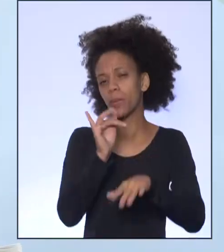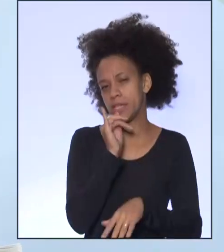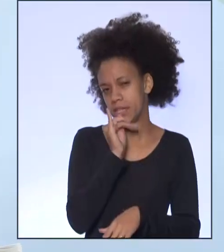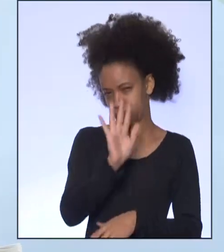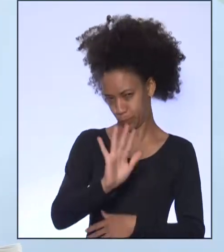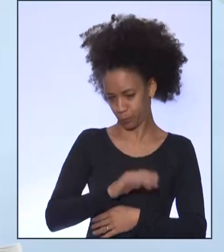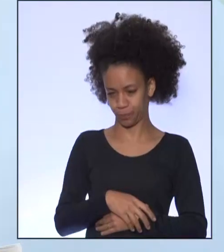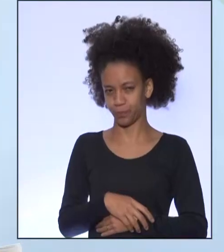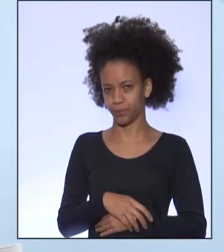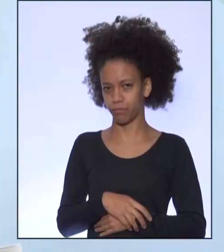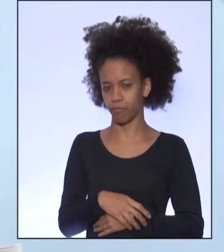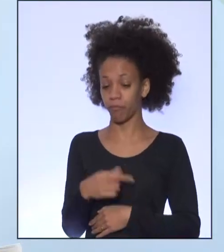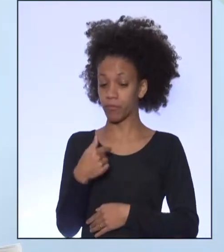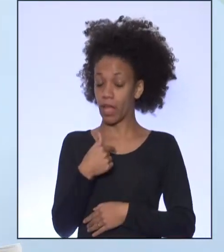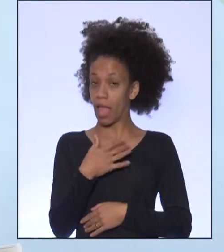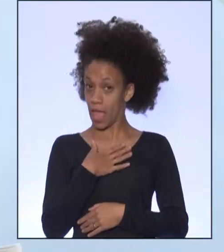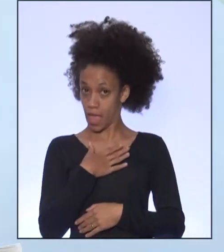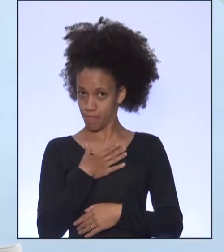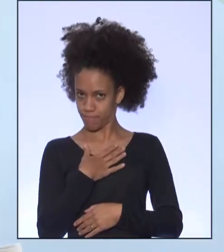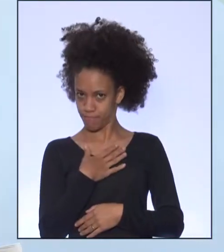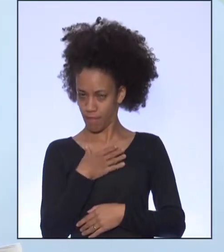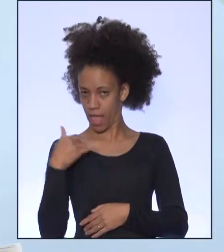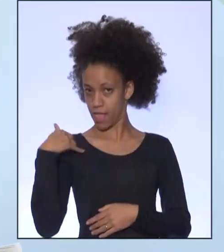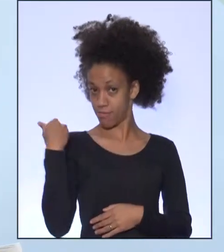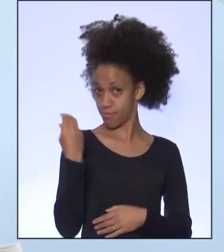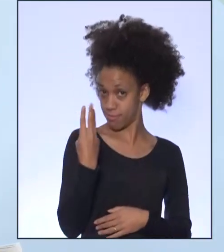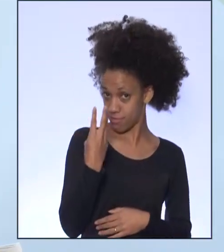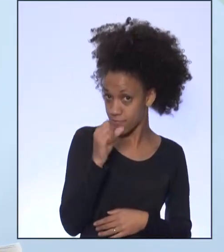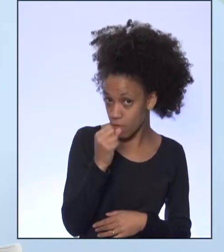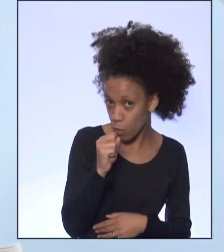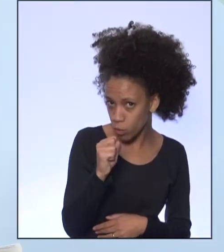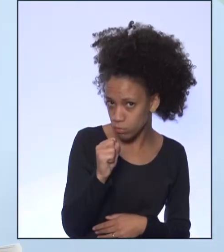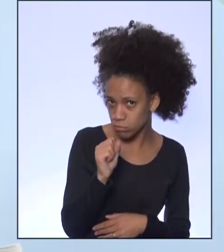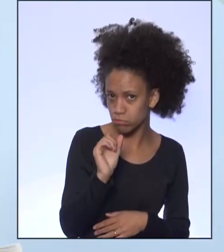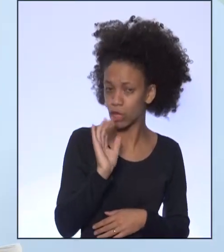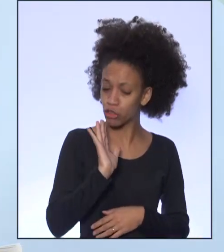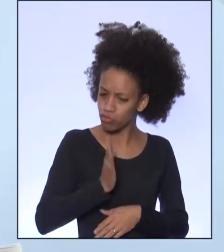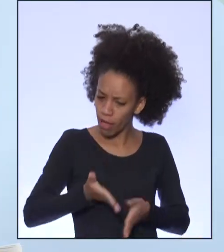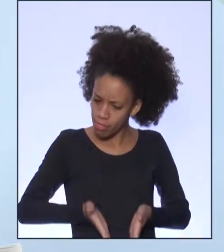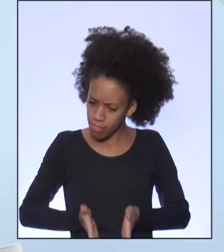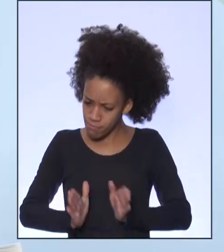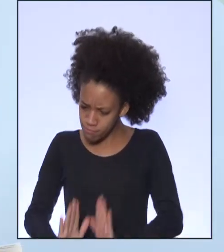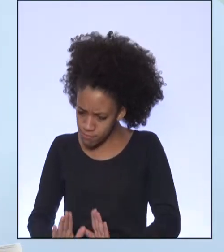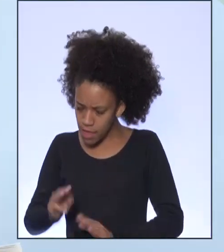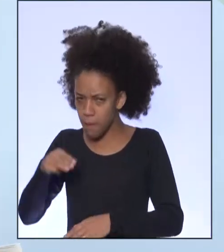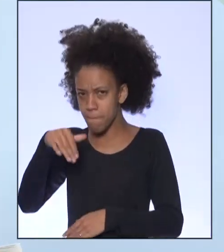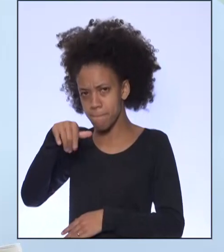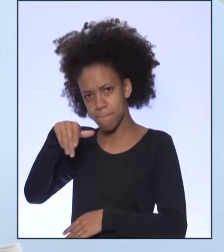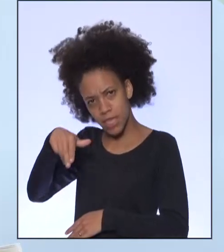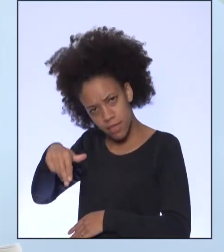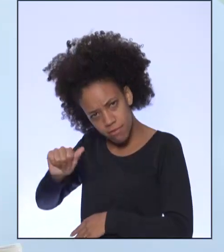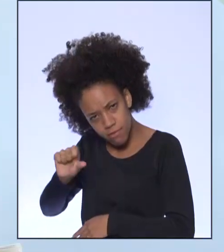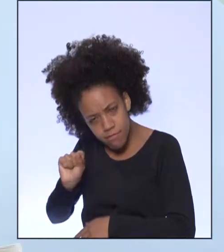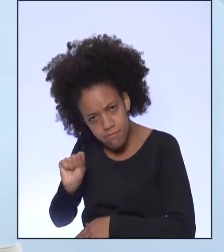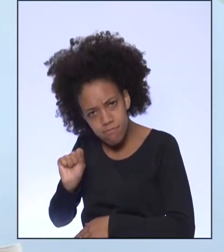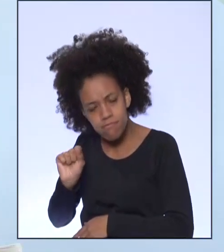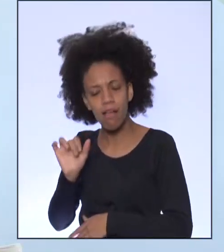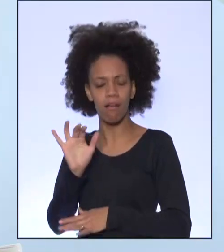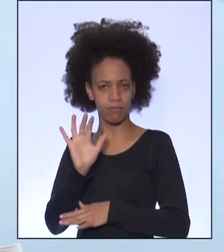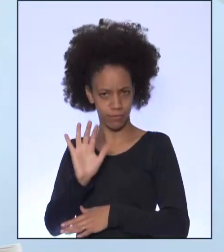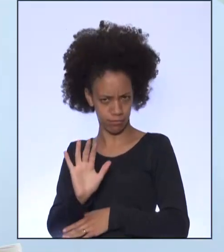eu tenho 38 anos. Eu já nasci em Poços de Caldas, em Minas Gerais, um estado aqui